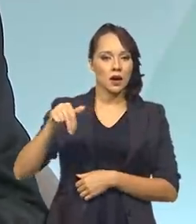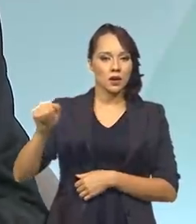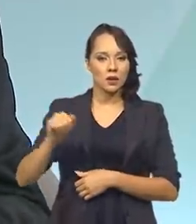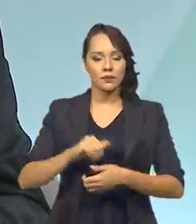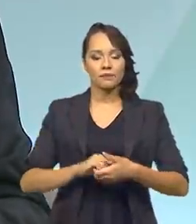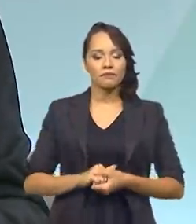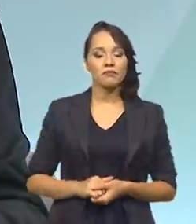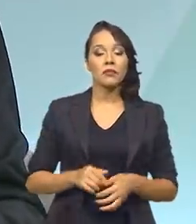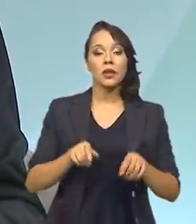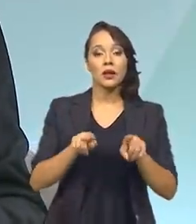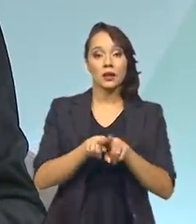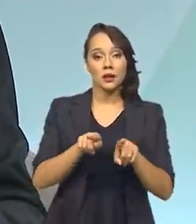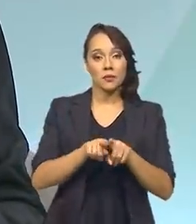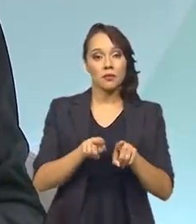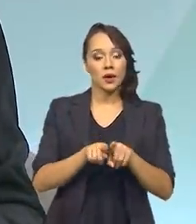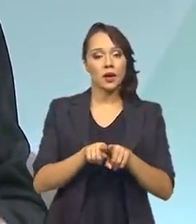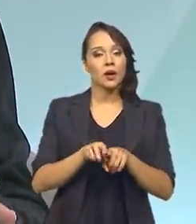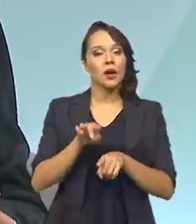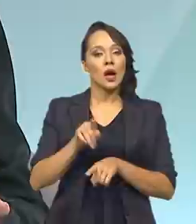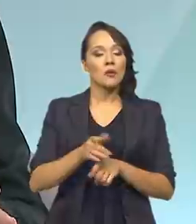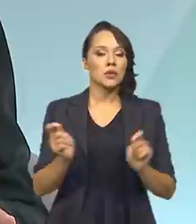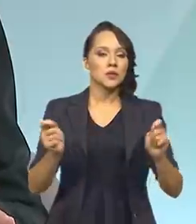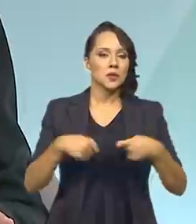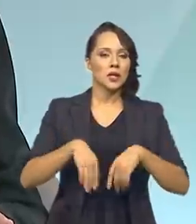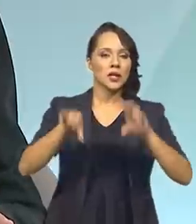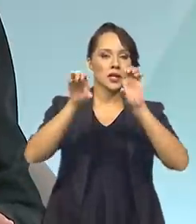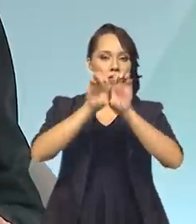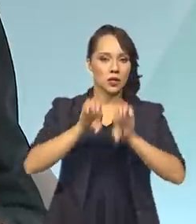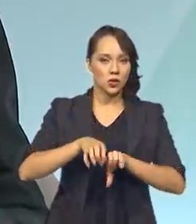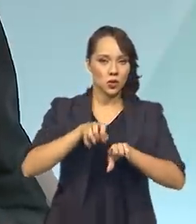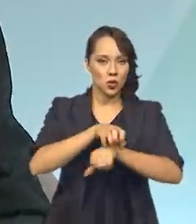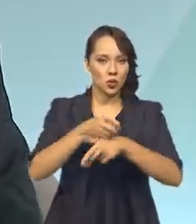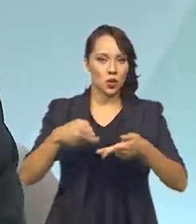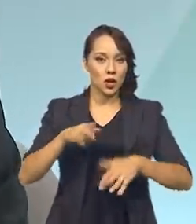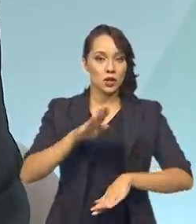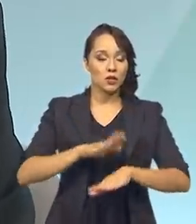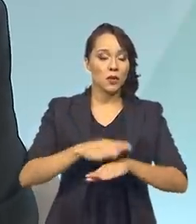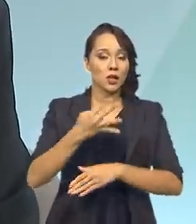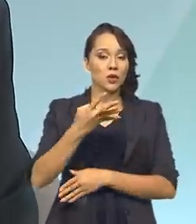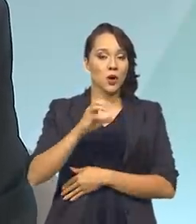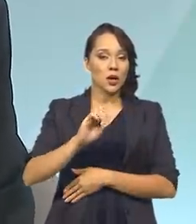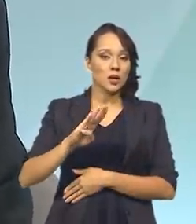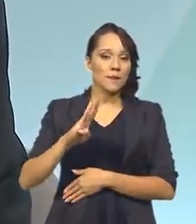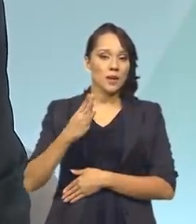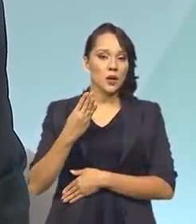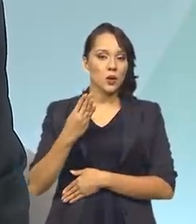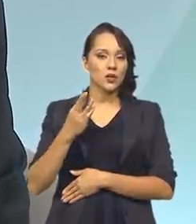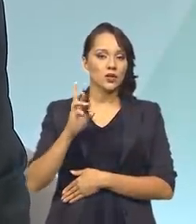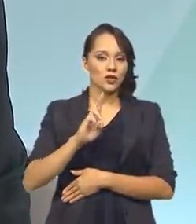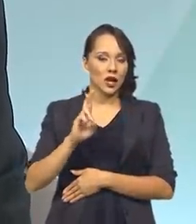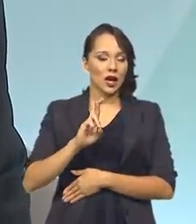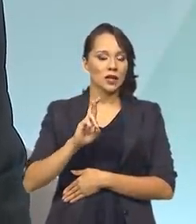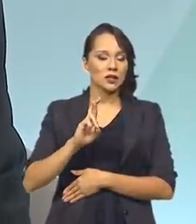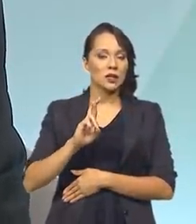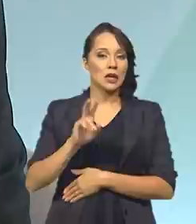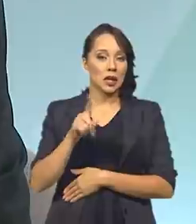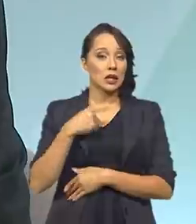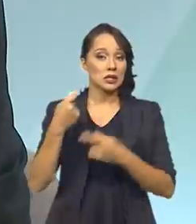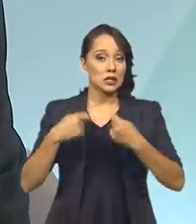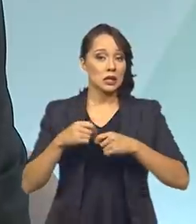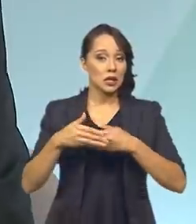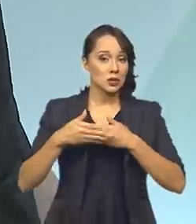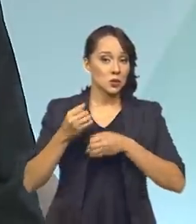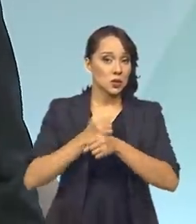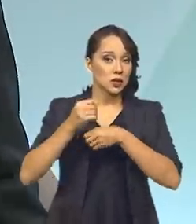bem como a possibilidade de que essa infraestrutura de mais de 40 bilhões de reais, que é a nossa necessidade nos